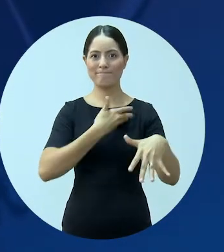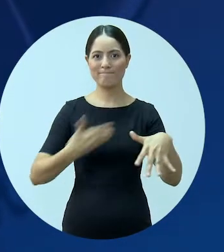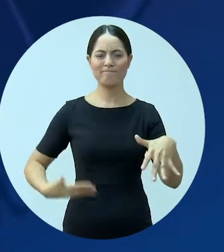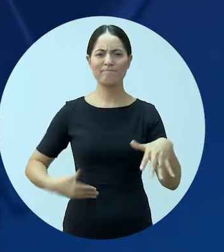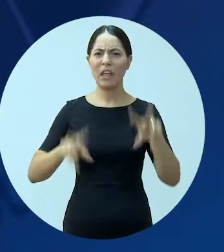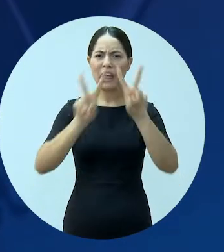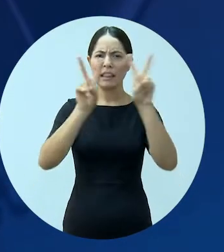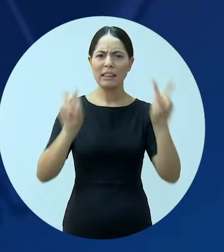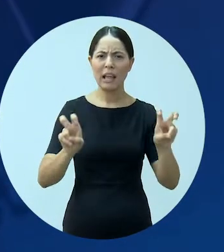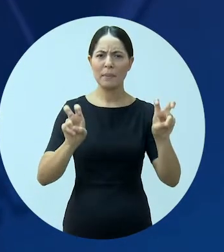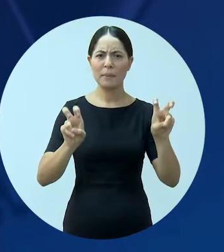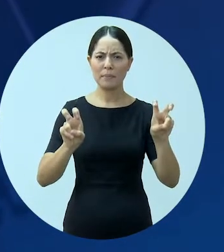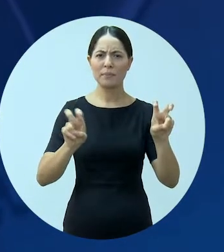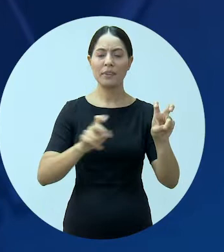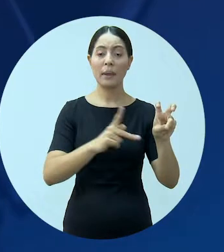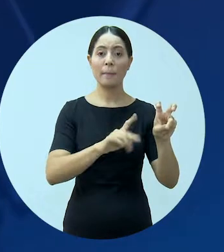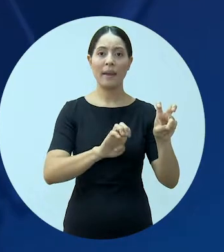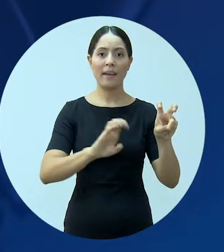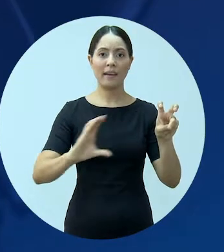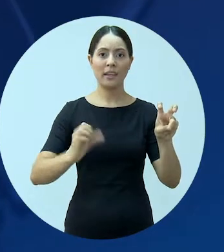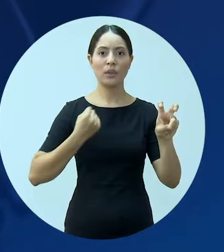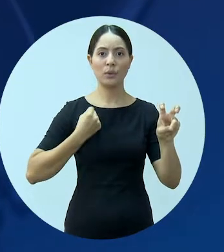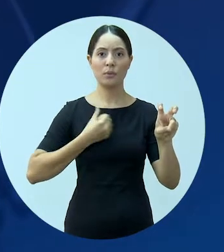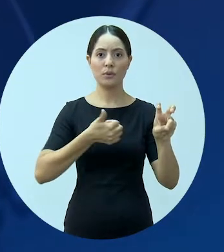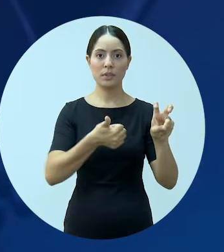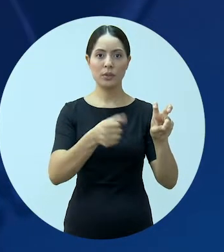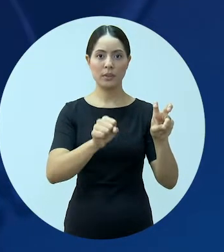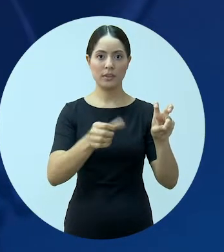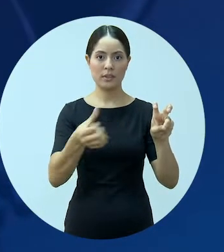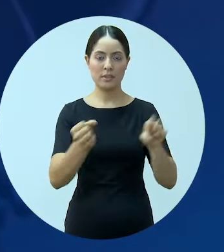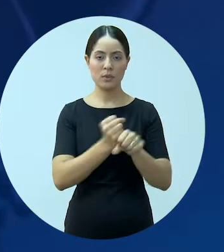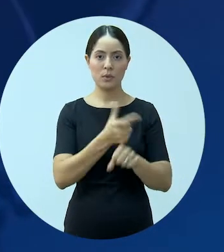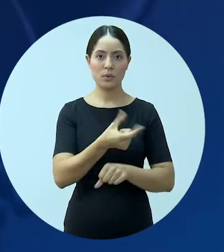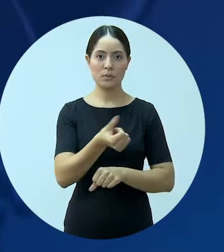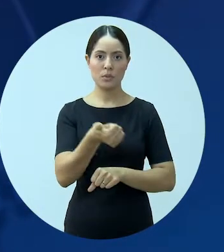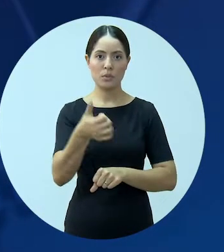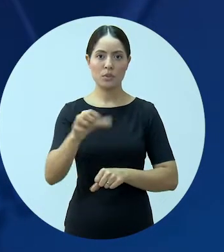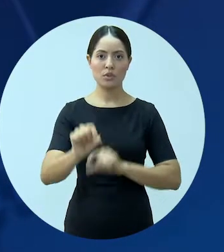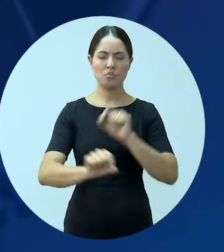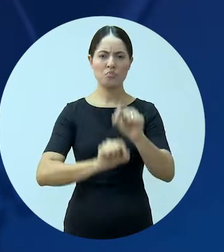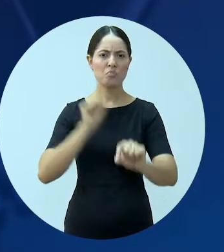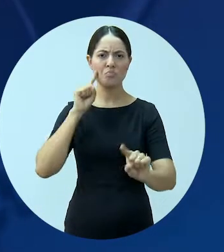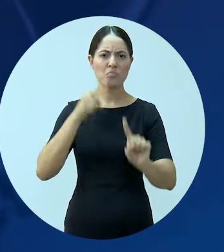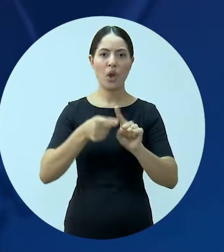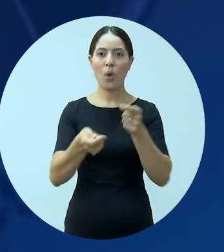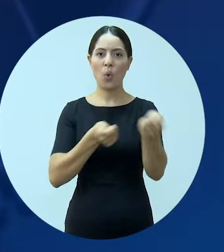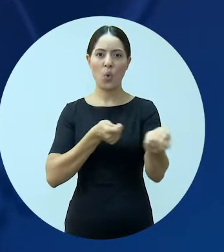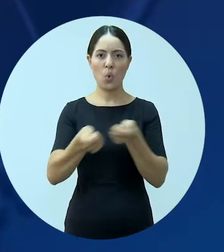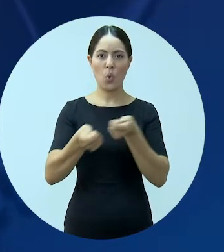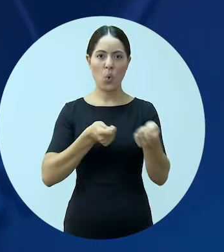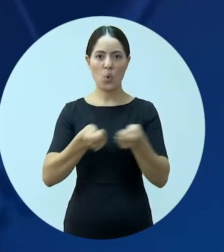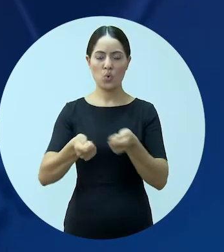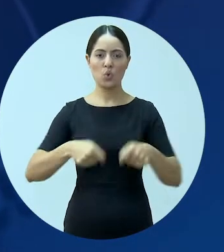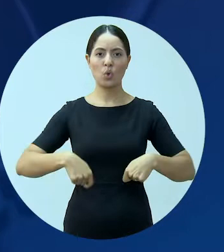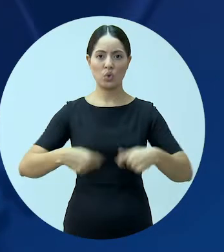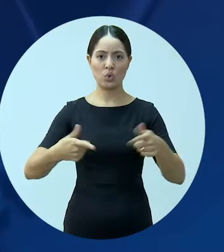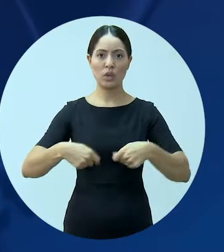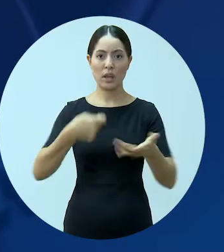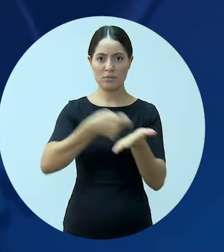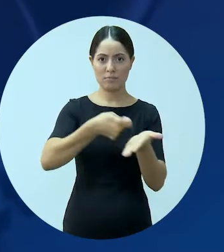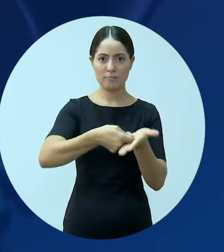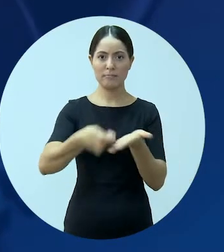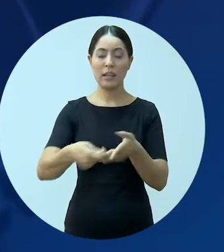Senado. O tema foi a PEC 186 de 2019, que dispõe sobre medidas de controle das